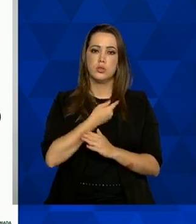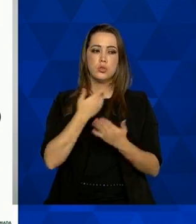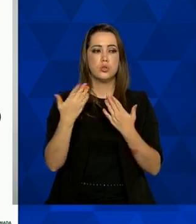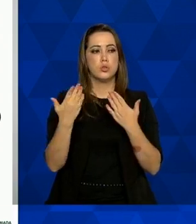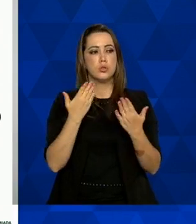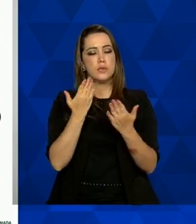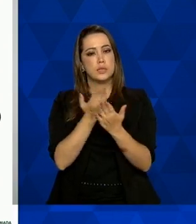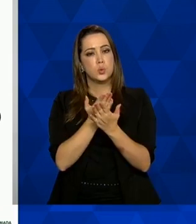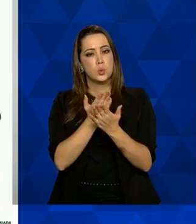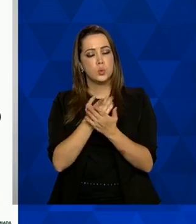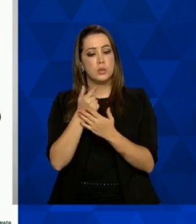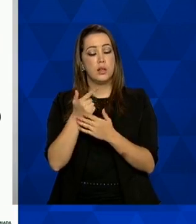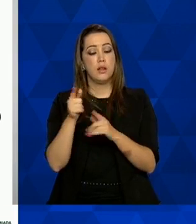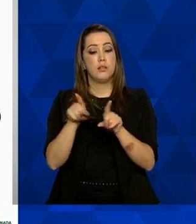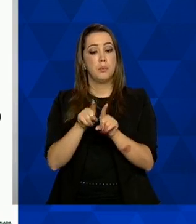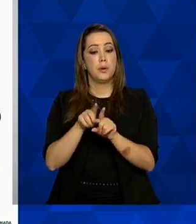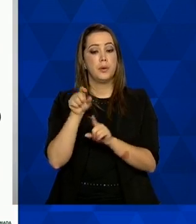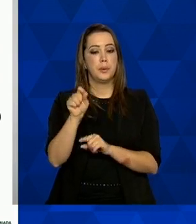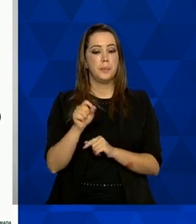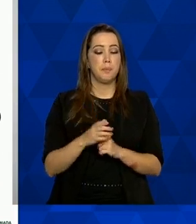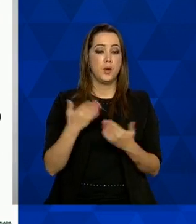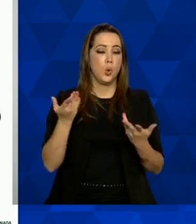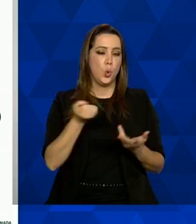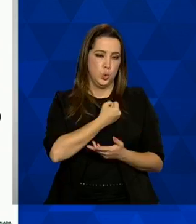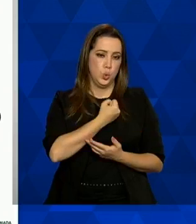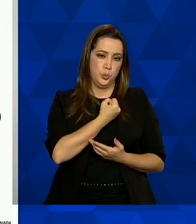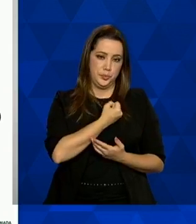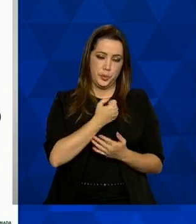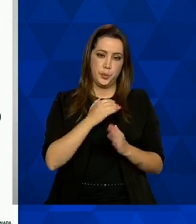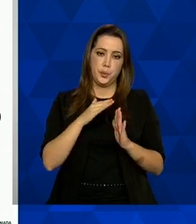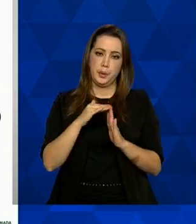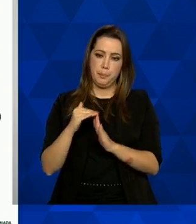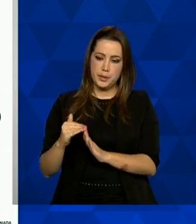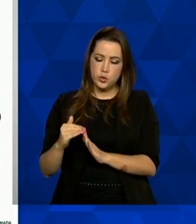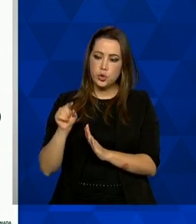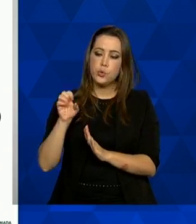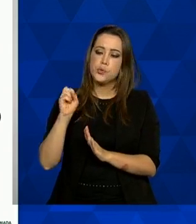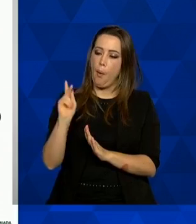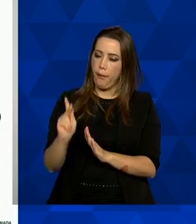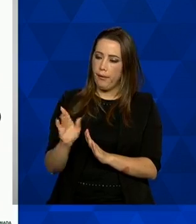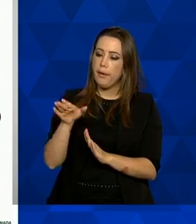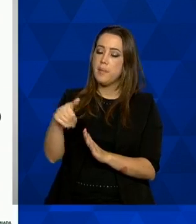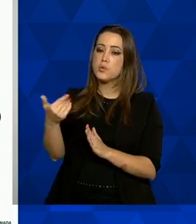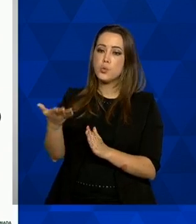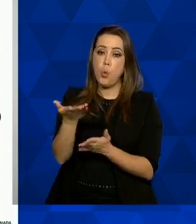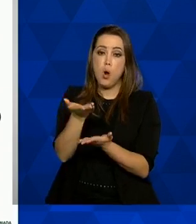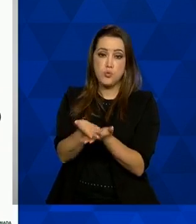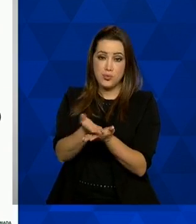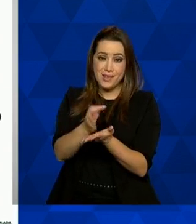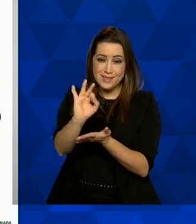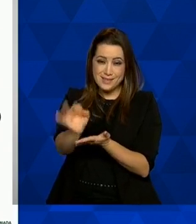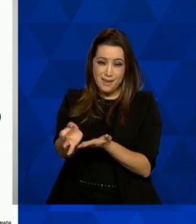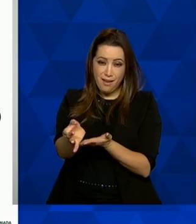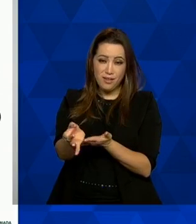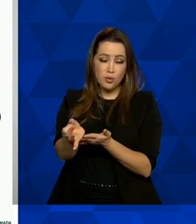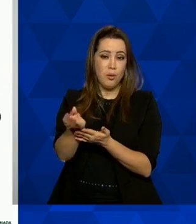análise seguinte que é o número de exames que foram analisados para Covid-19